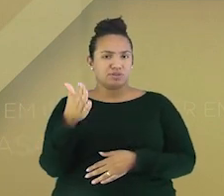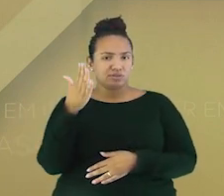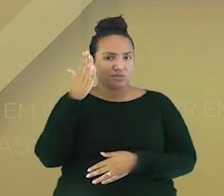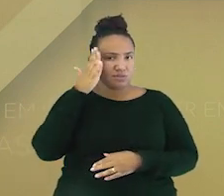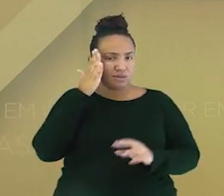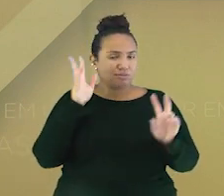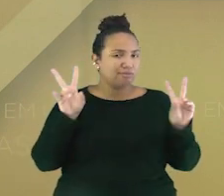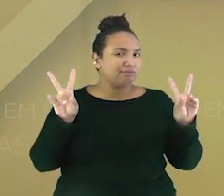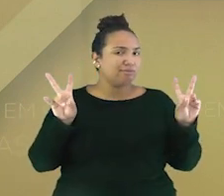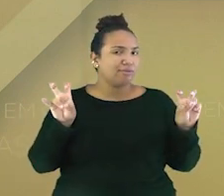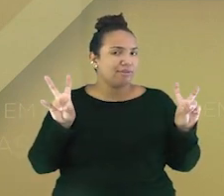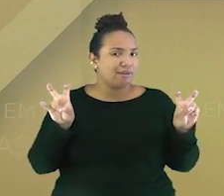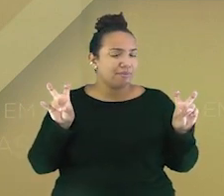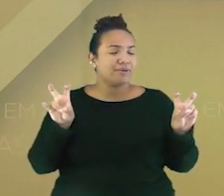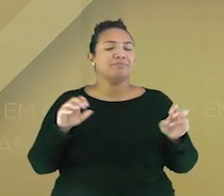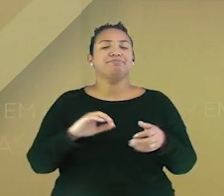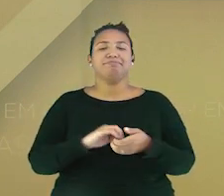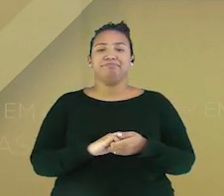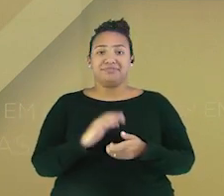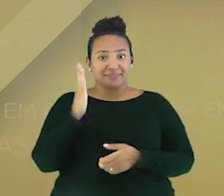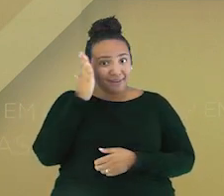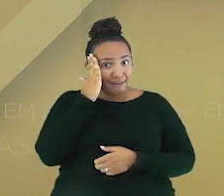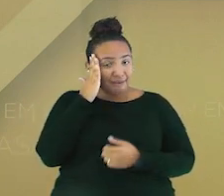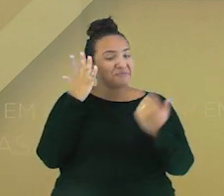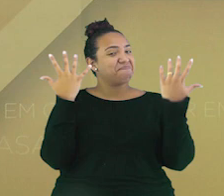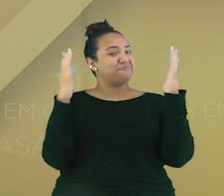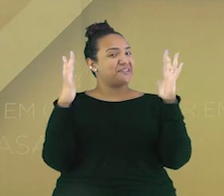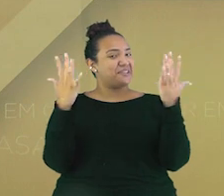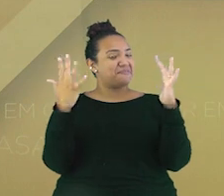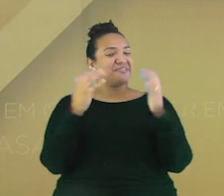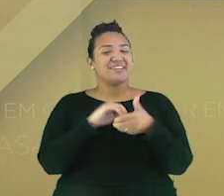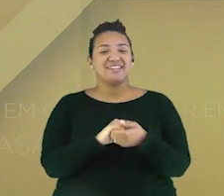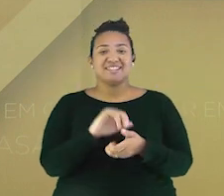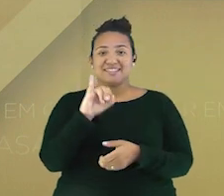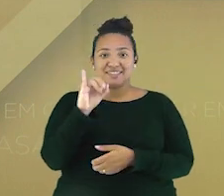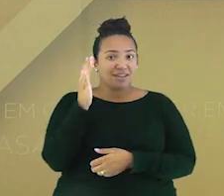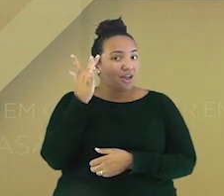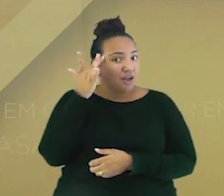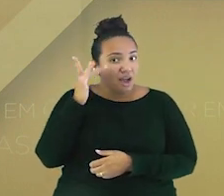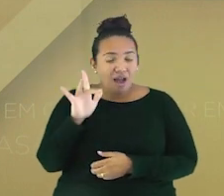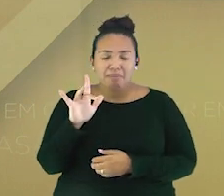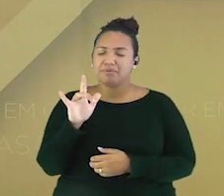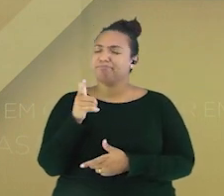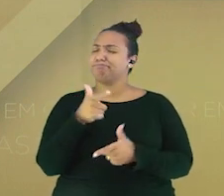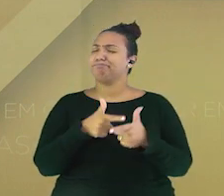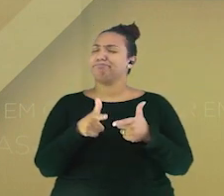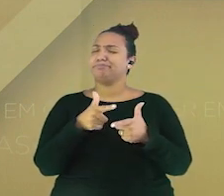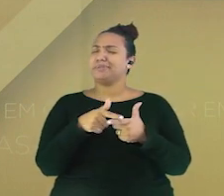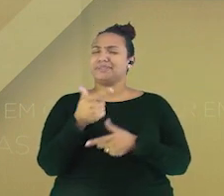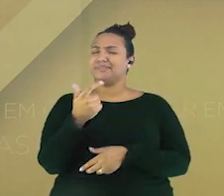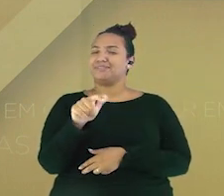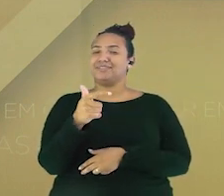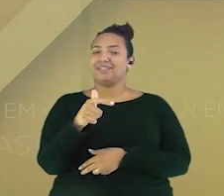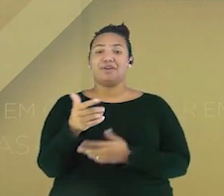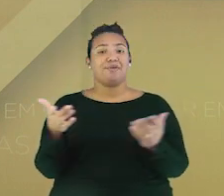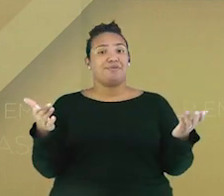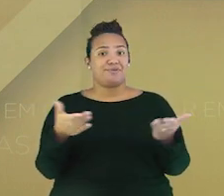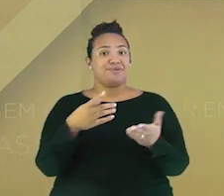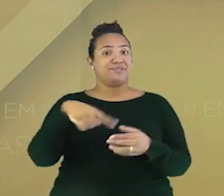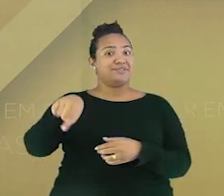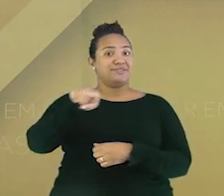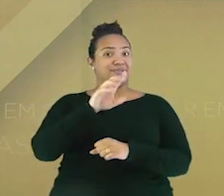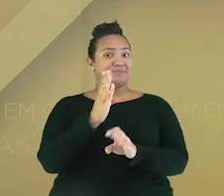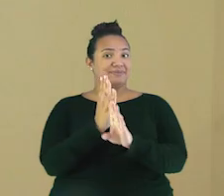Se já sabem, meus parabéns! Agora, se ainda não sabem, não tem problema, porque vamos descobrir juntos nesta aula.